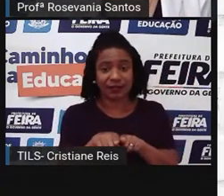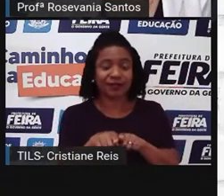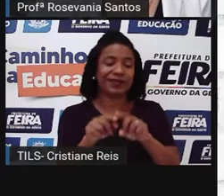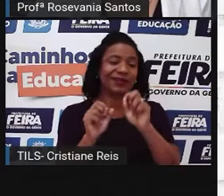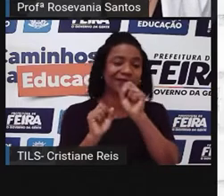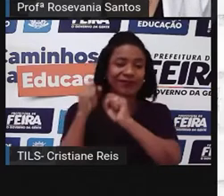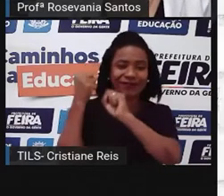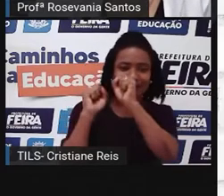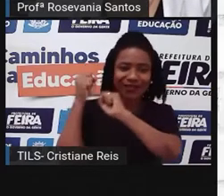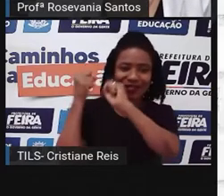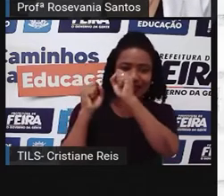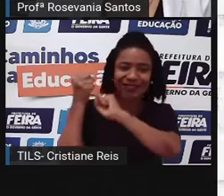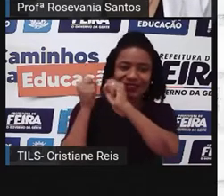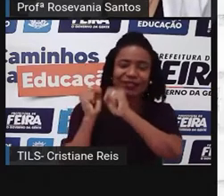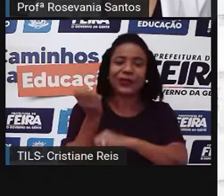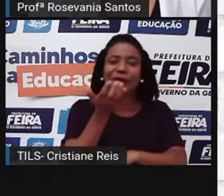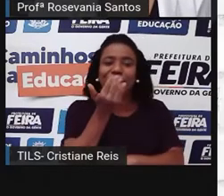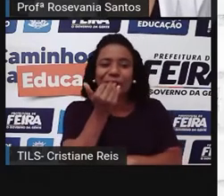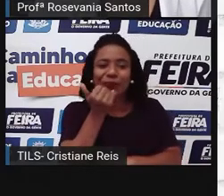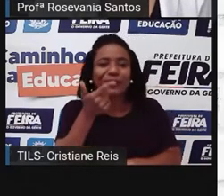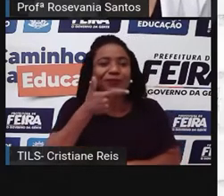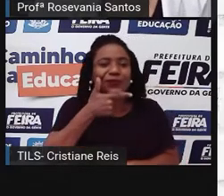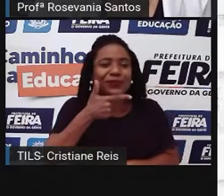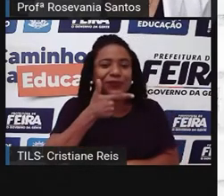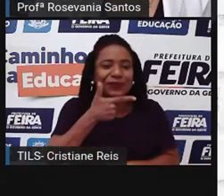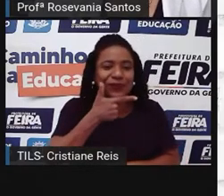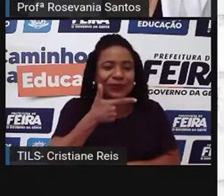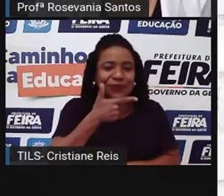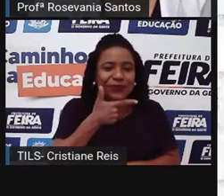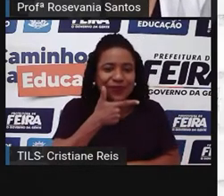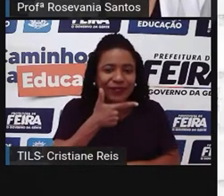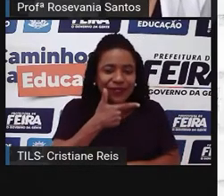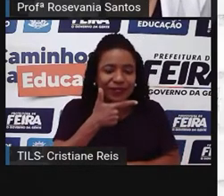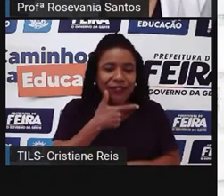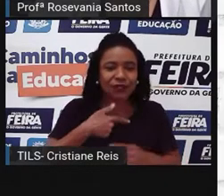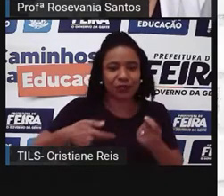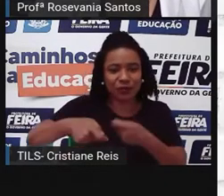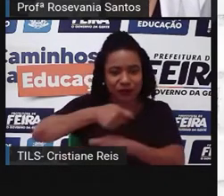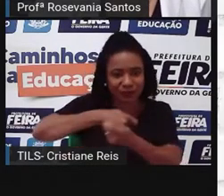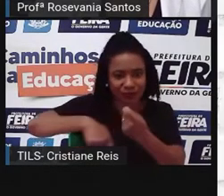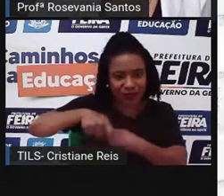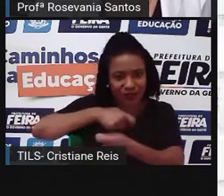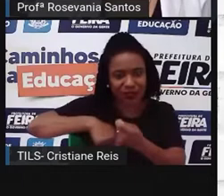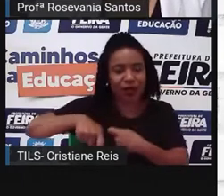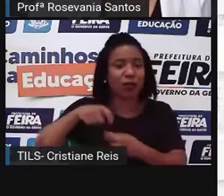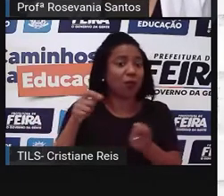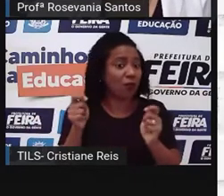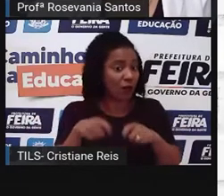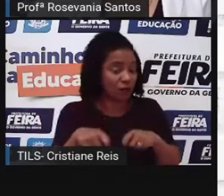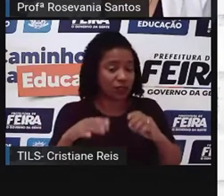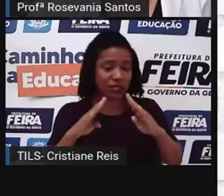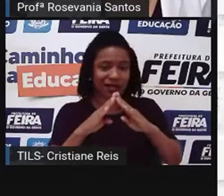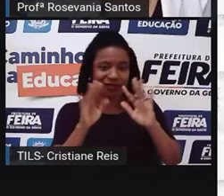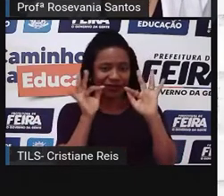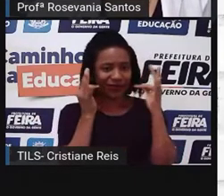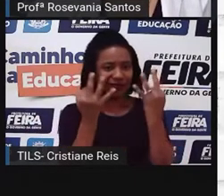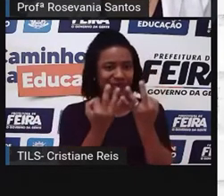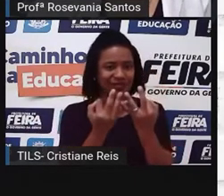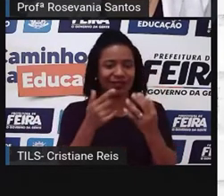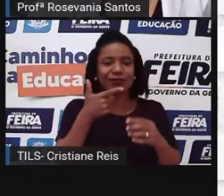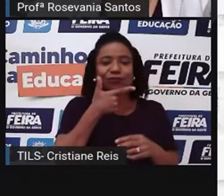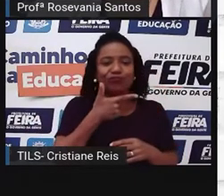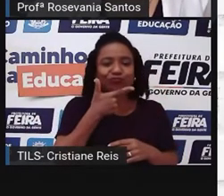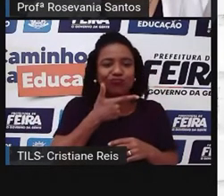queijos, que pode ser também em escala comercial, como também em escala artesanal. E aí, você vai